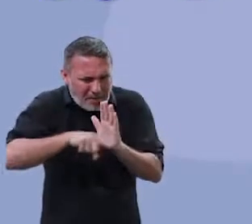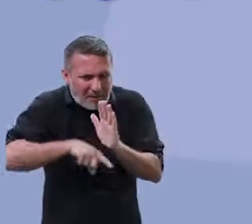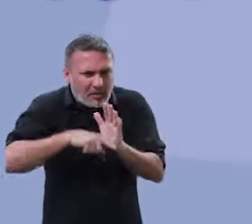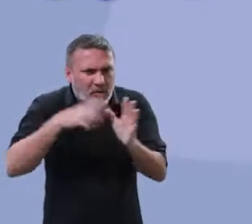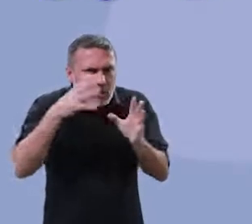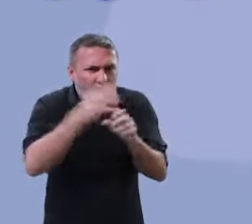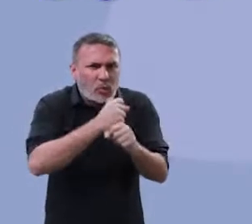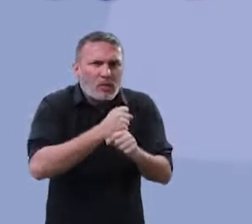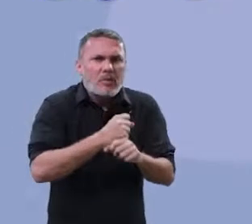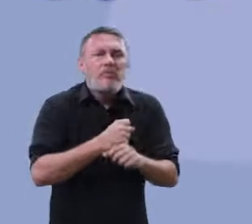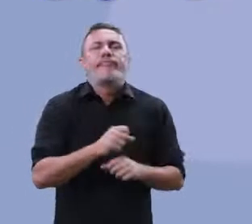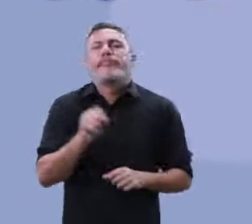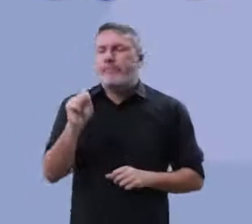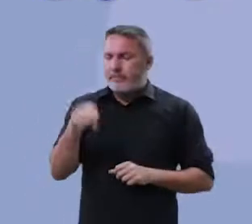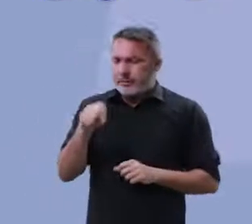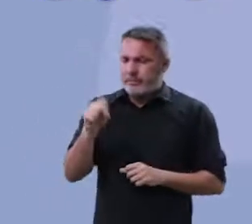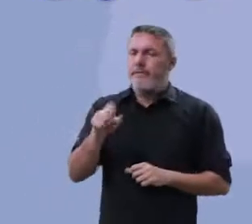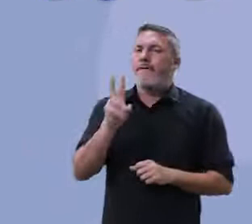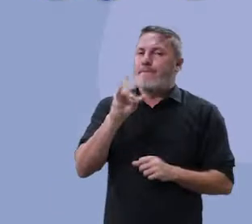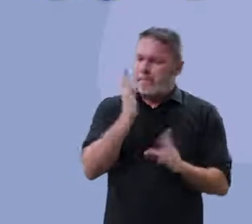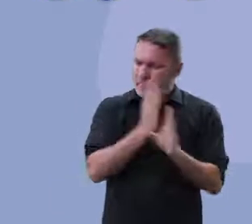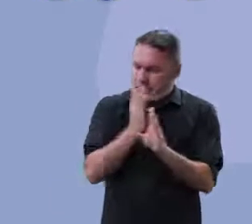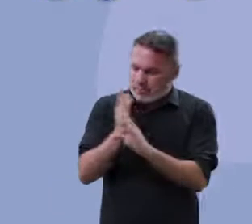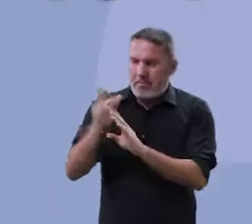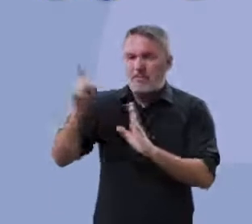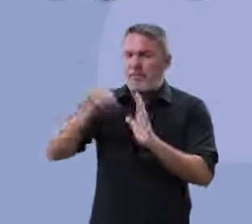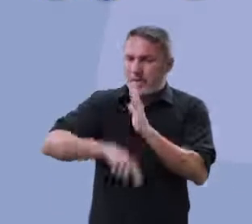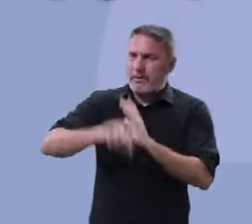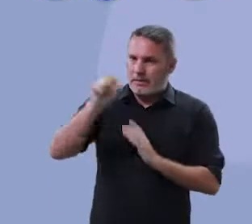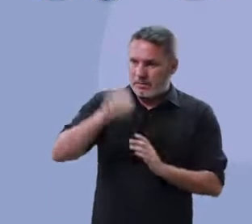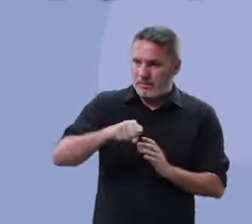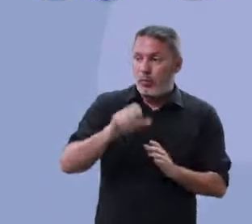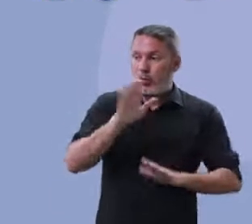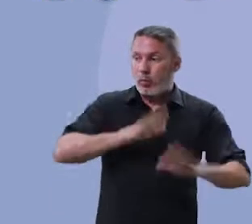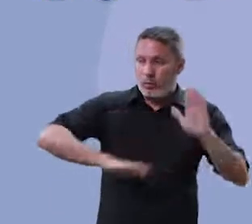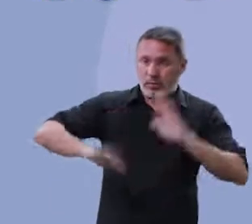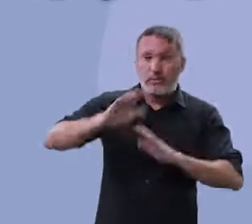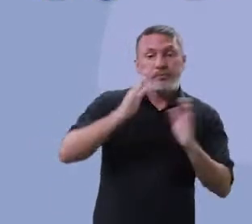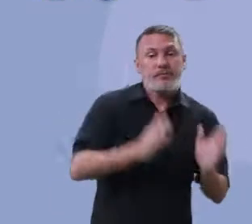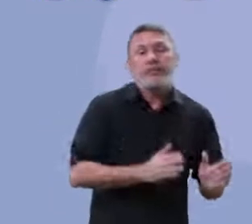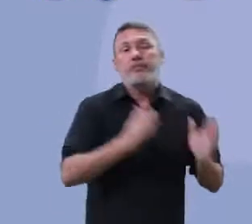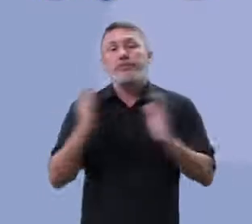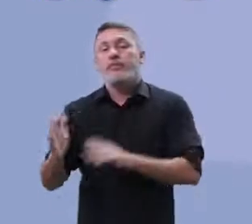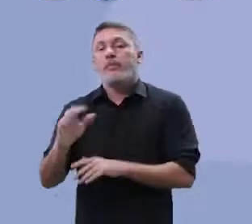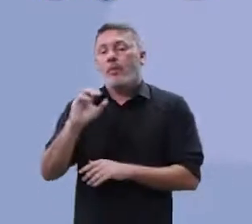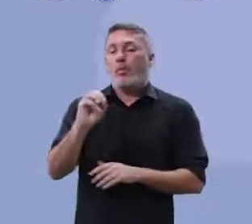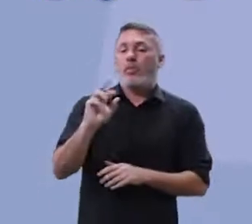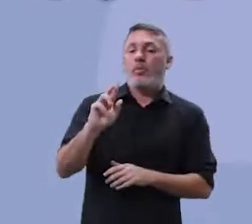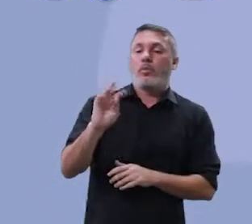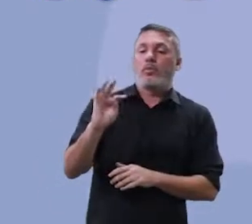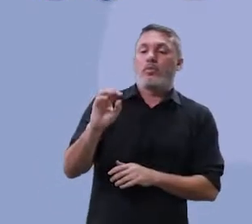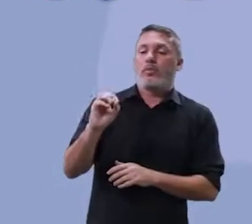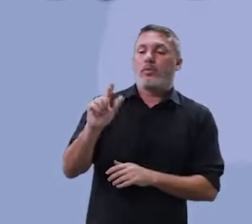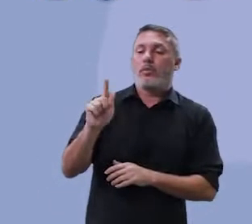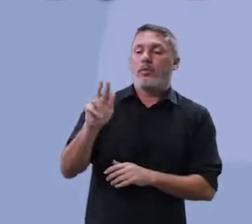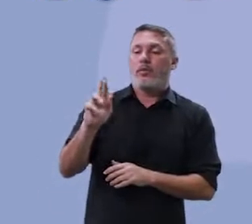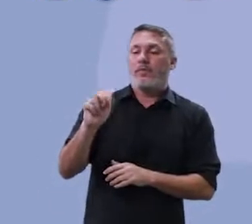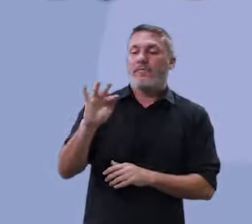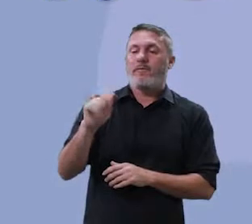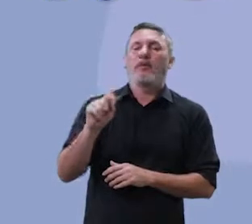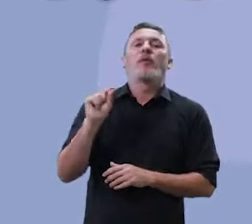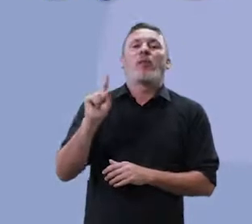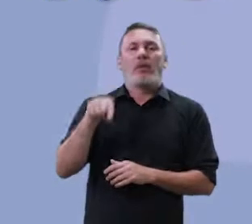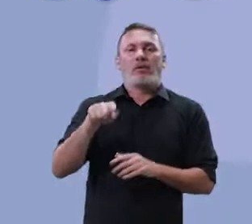penalizado. Tome muito cuidado com isso. A outra coisa que nós temos aqui também é a ortografia.